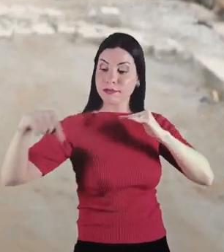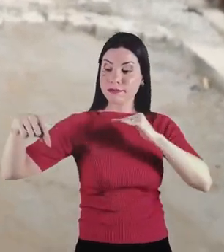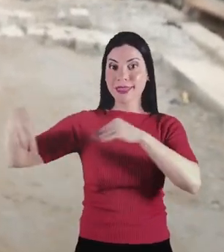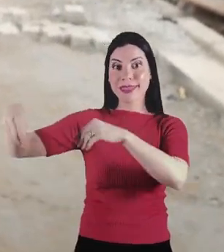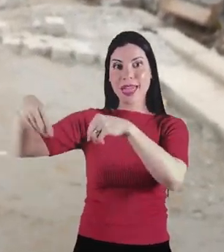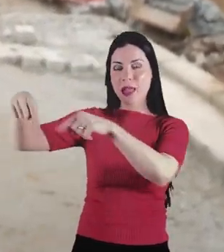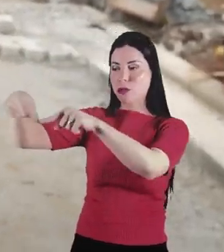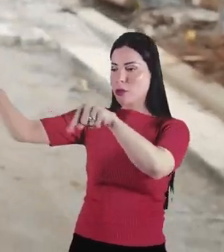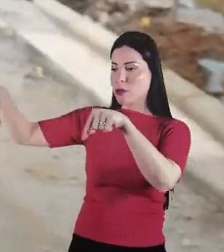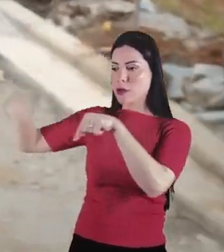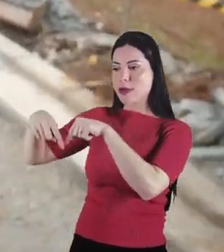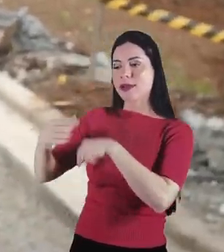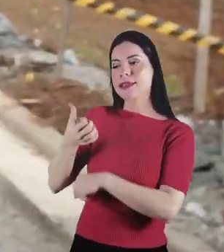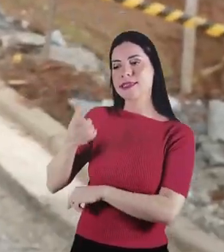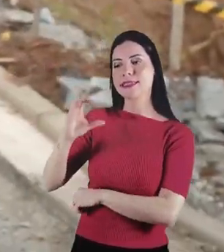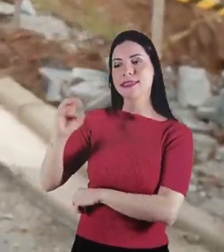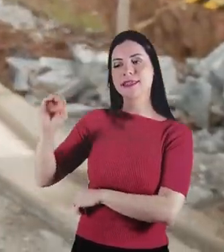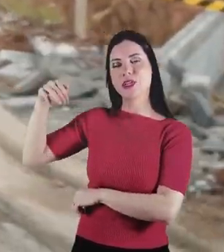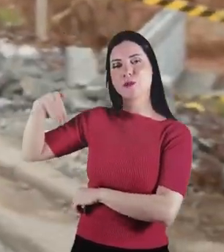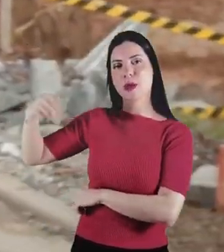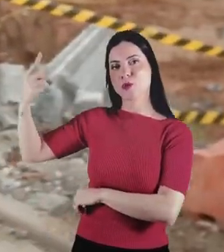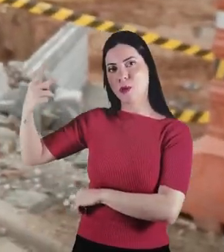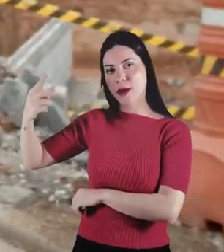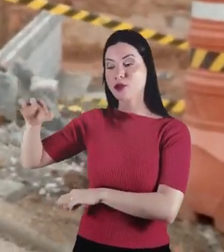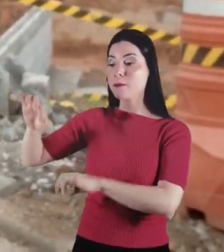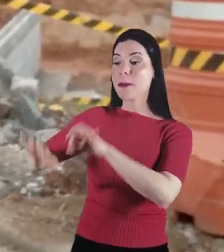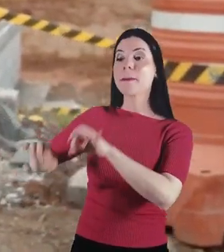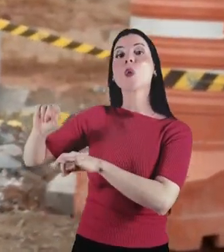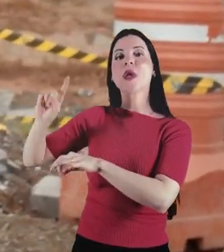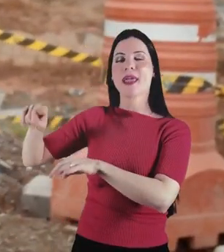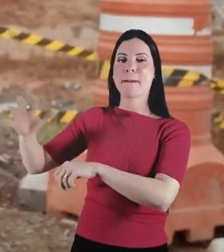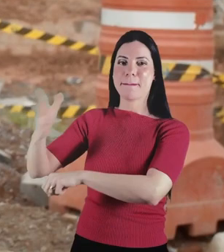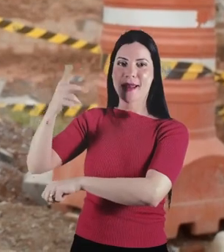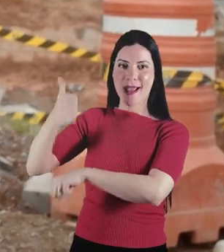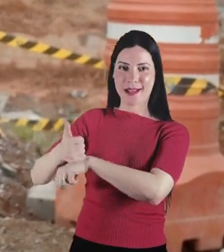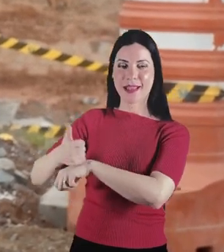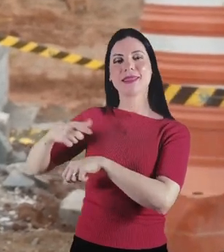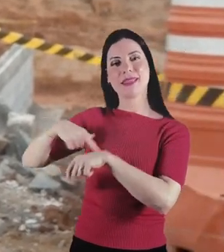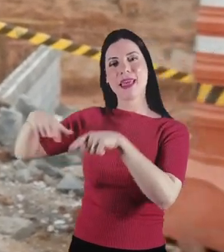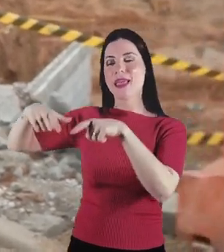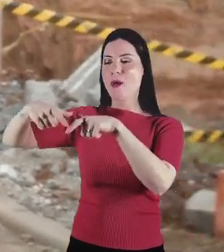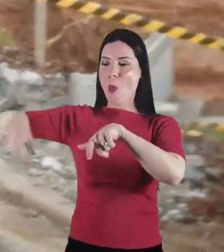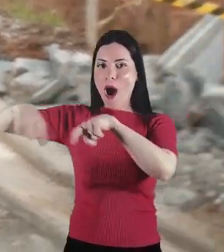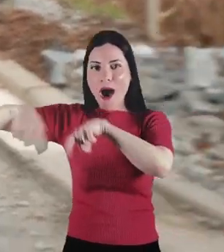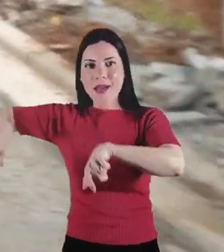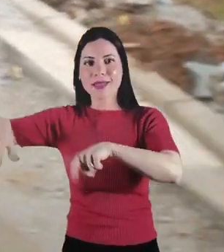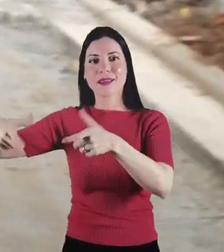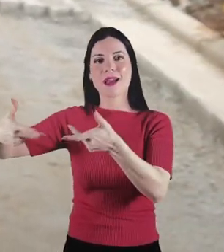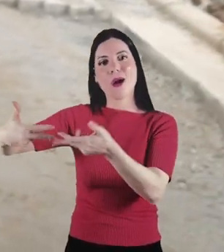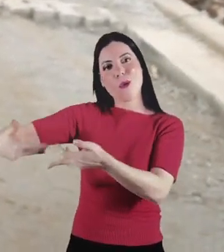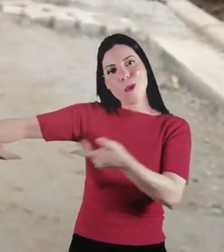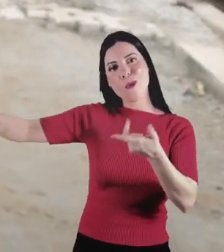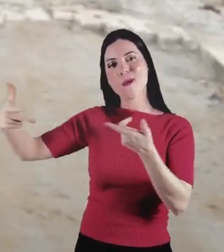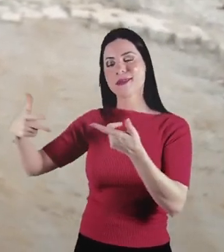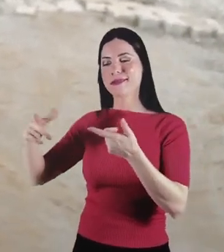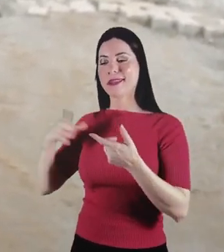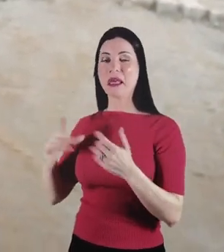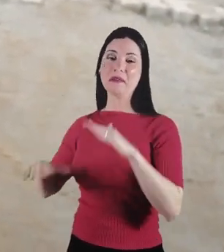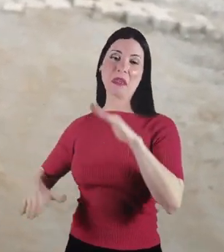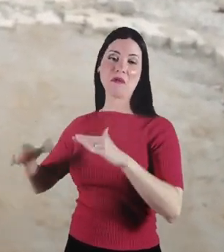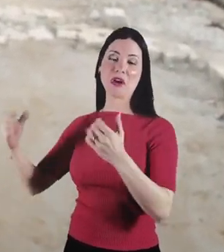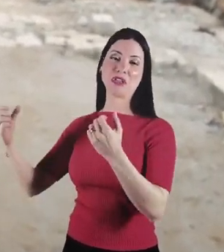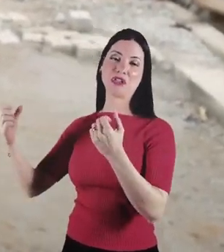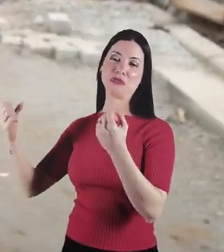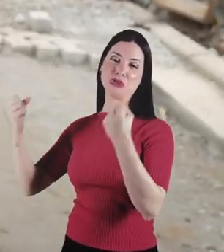esse espaço que nós deixamos tem mais ou menos 600 metros quadrados. E aí estão fazendo uma pracinha. Nessa pracinha vai ter uma quadra,